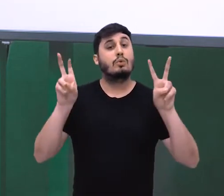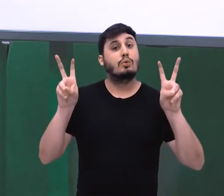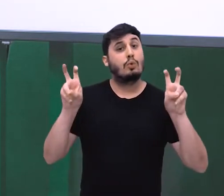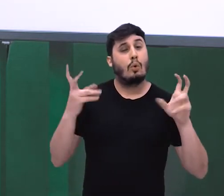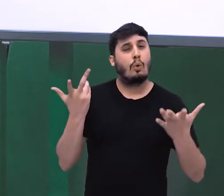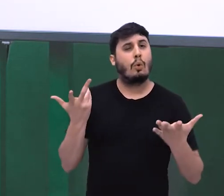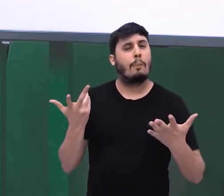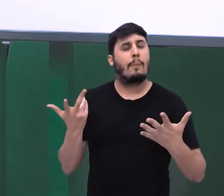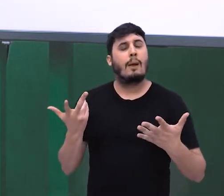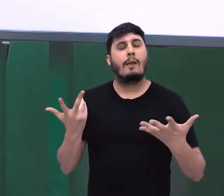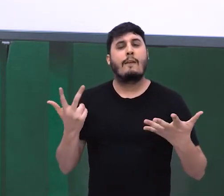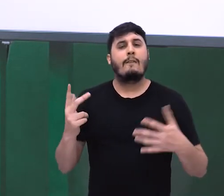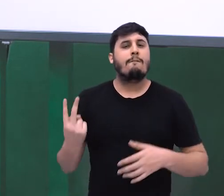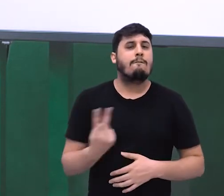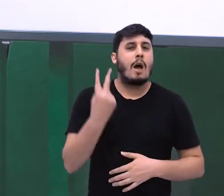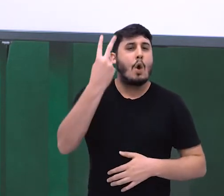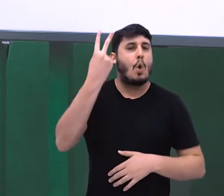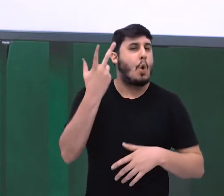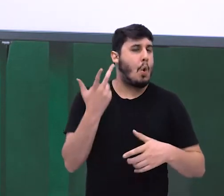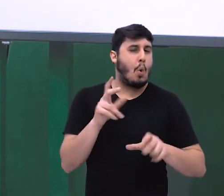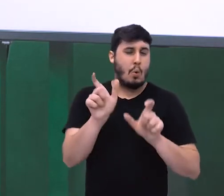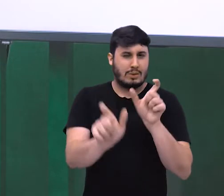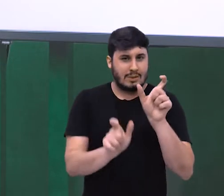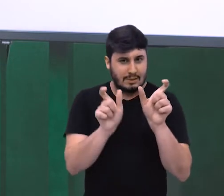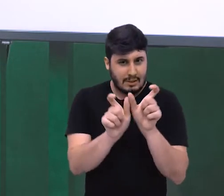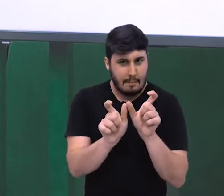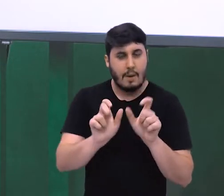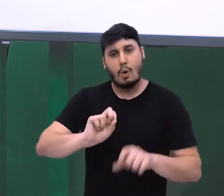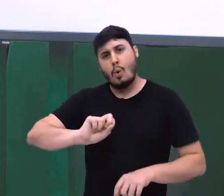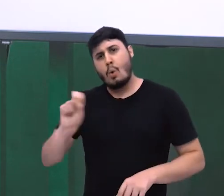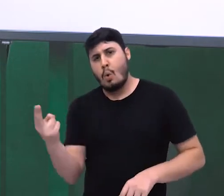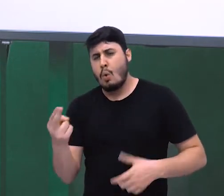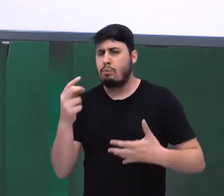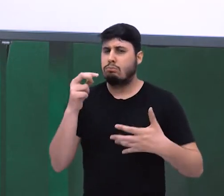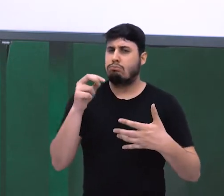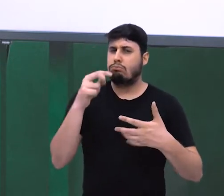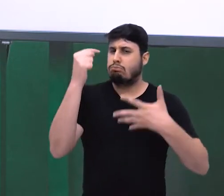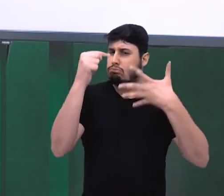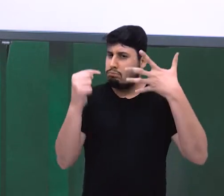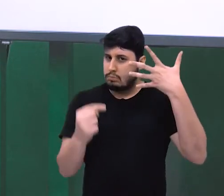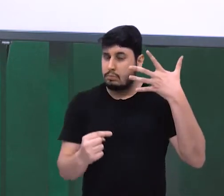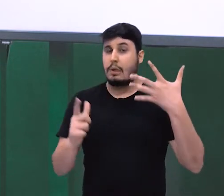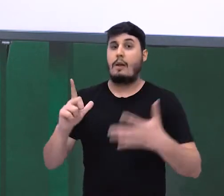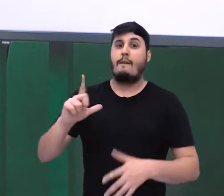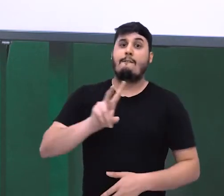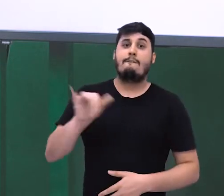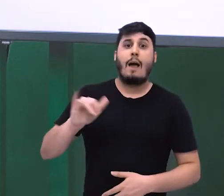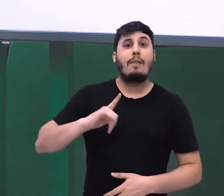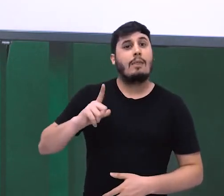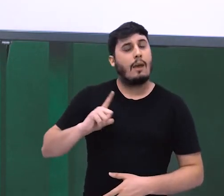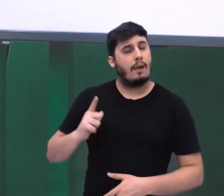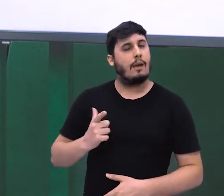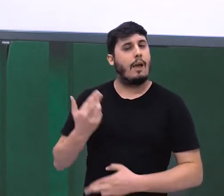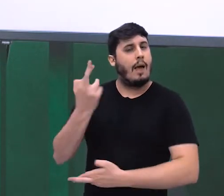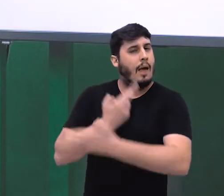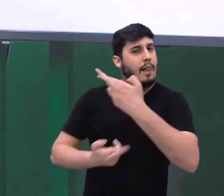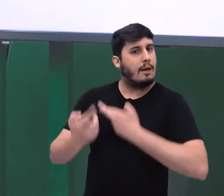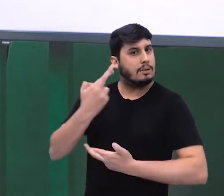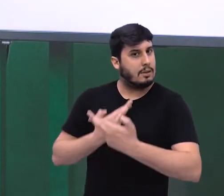semânticos, ou sobre as classificações que vão ter relações aos valores semânticos,